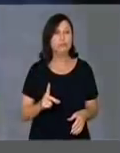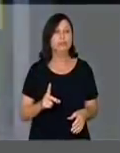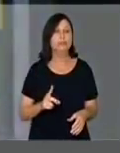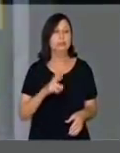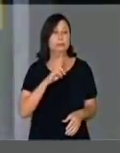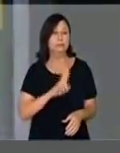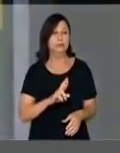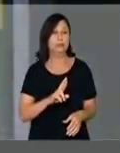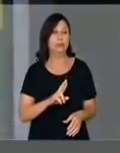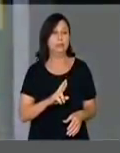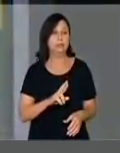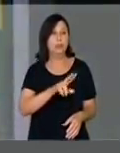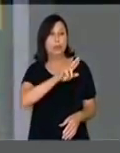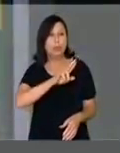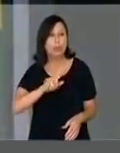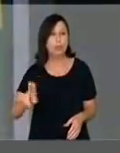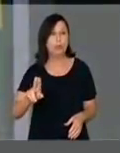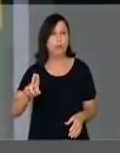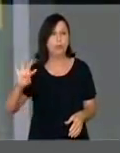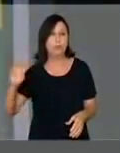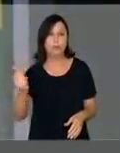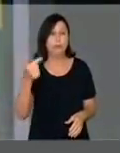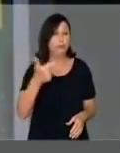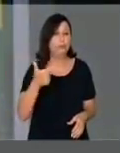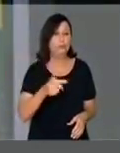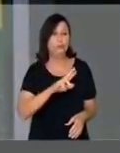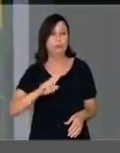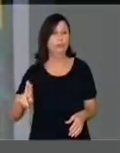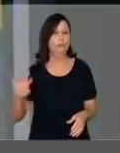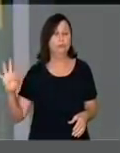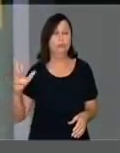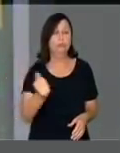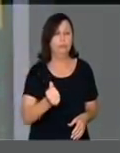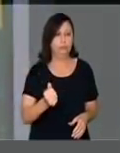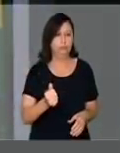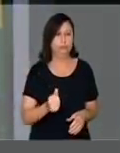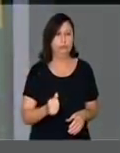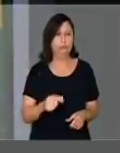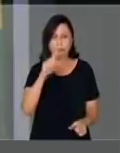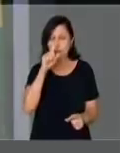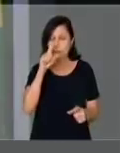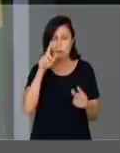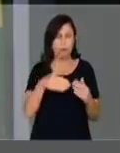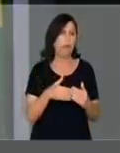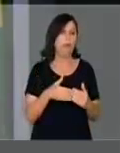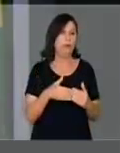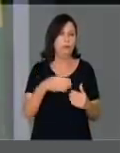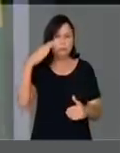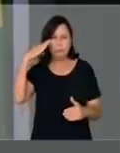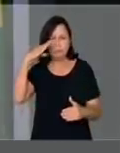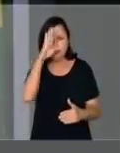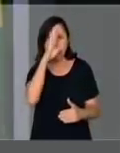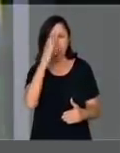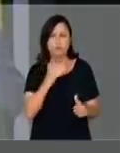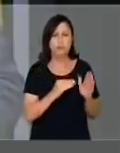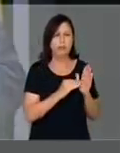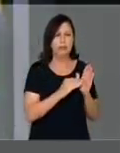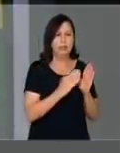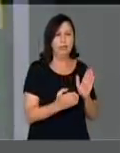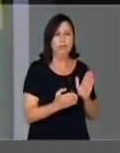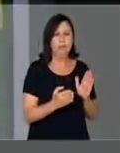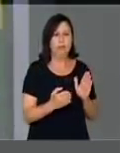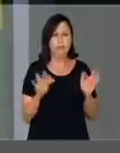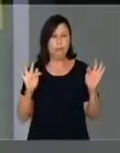mesmo. E cito nome e sobrenome. Agora é isso. Então eu não concordo. Sou bolsonariano até o final.